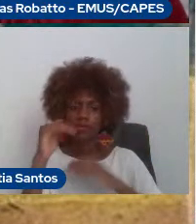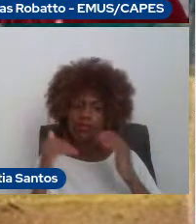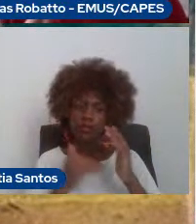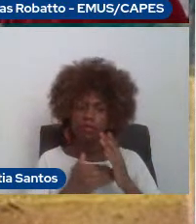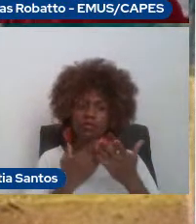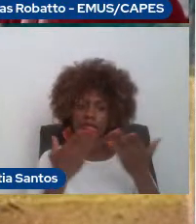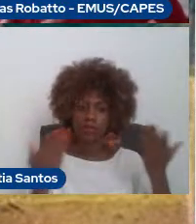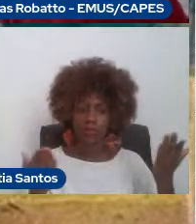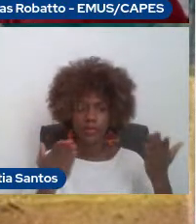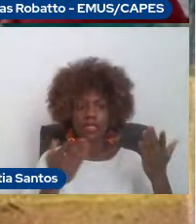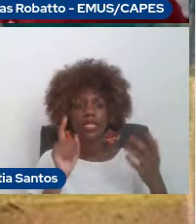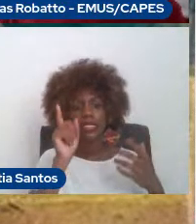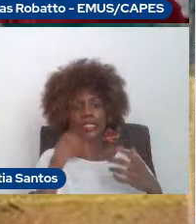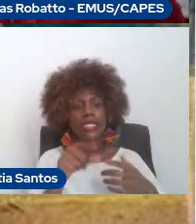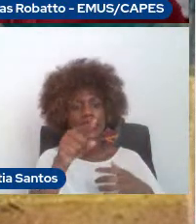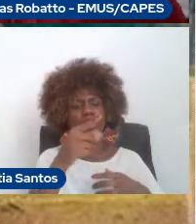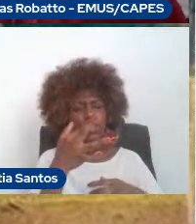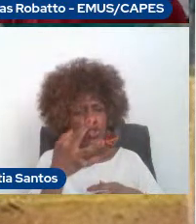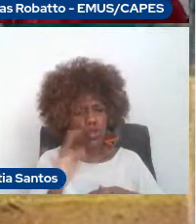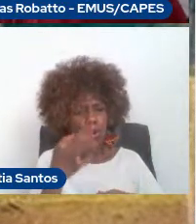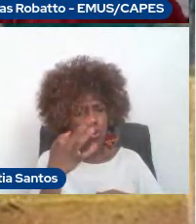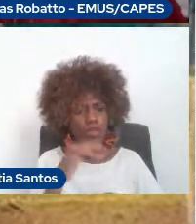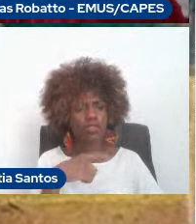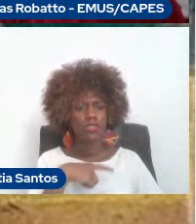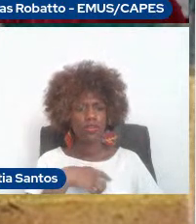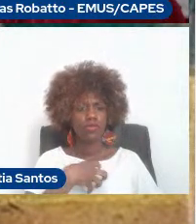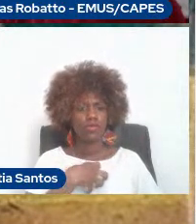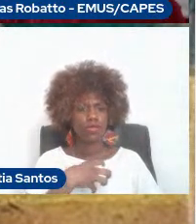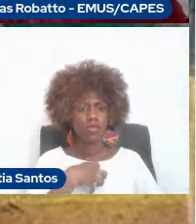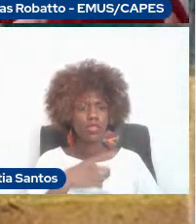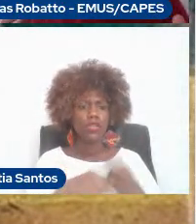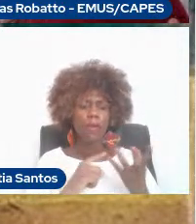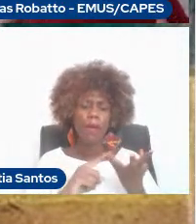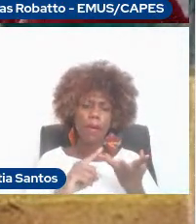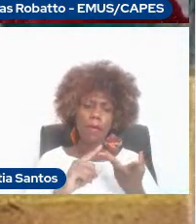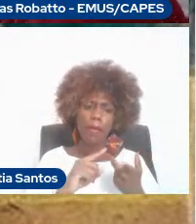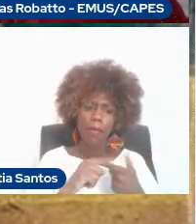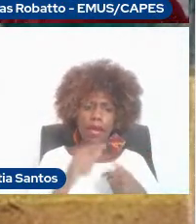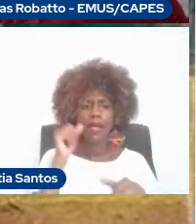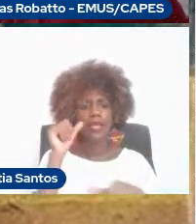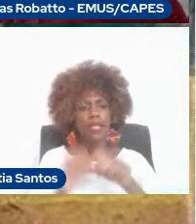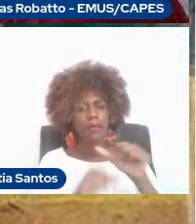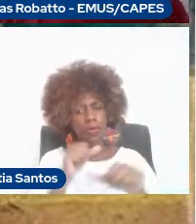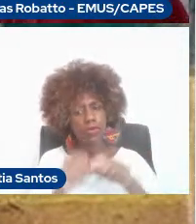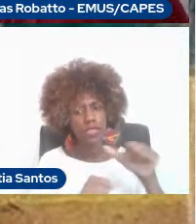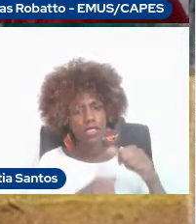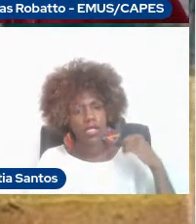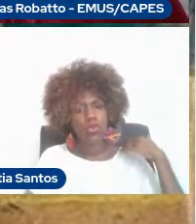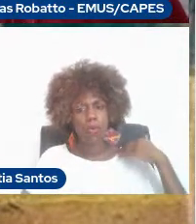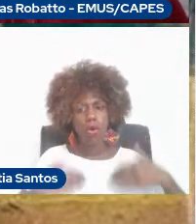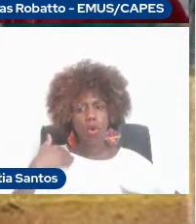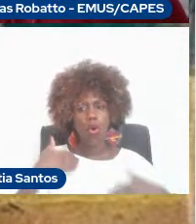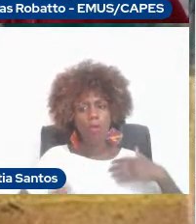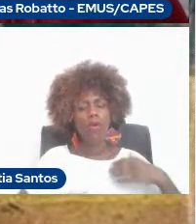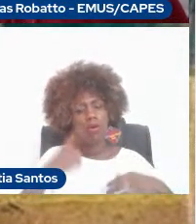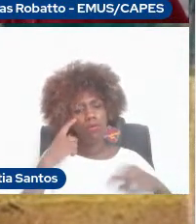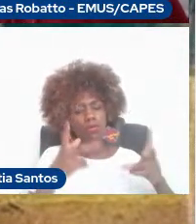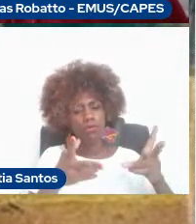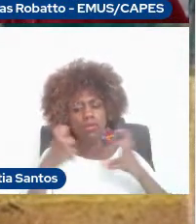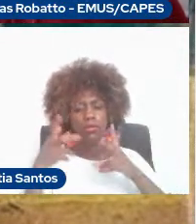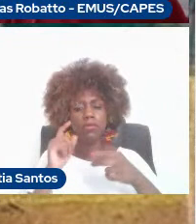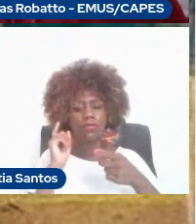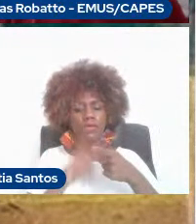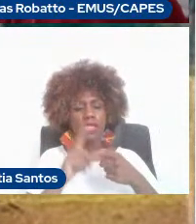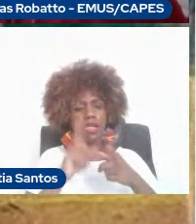desses desvios, das dores que eu sinto, eventuais lesões e mudanças na minha postura, eu pude perceber isso também